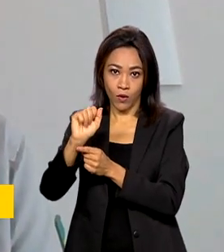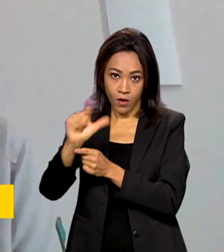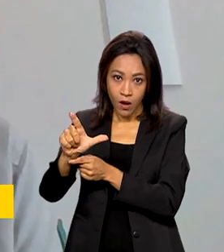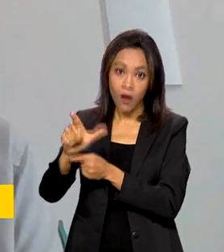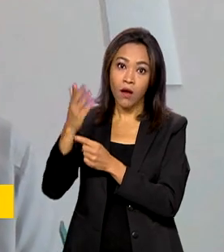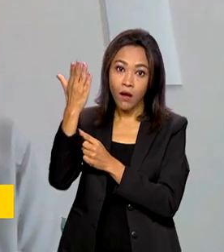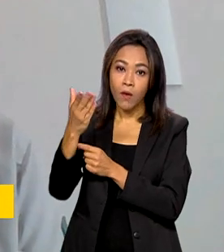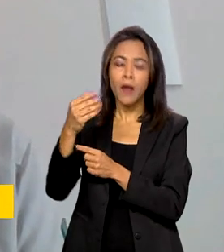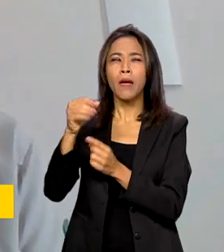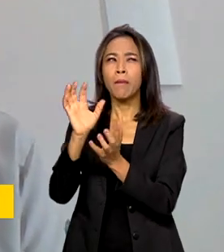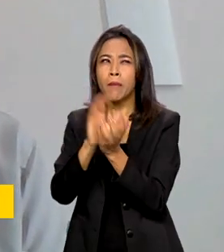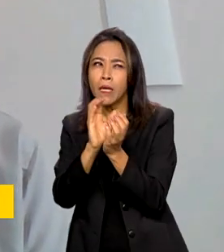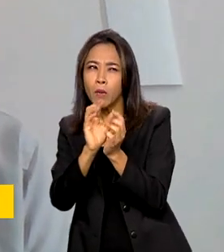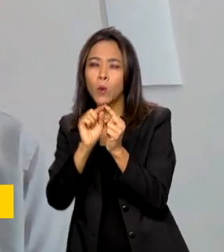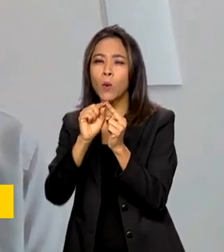é entre Pernambuco e Alagoas.